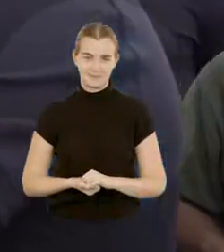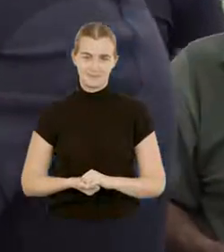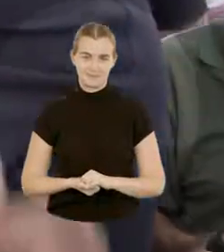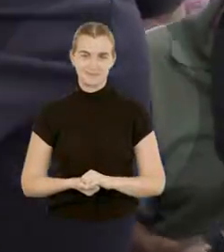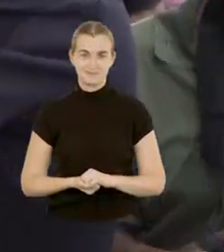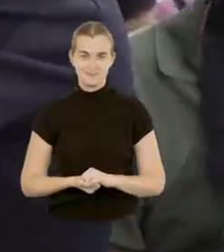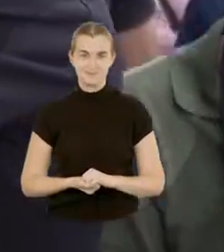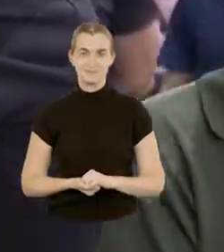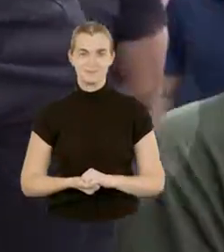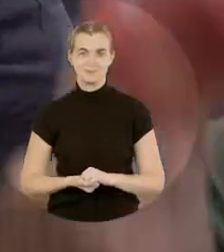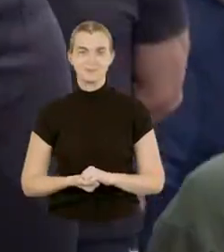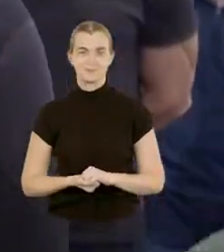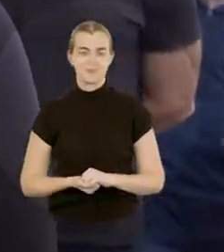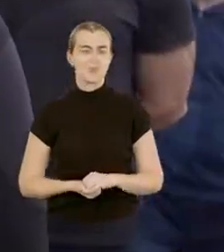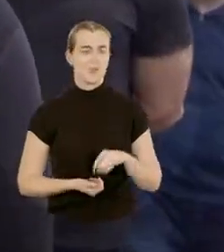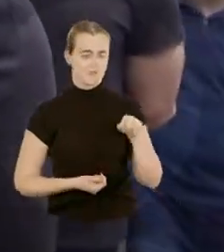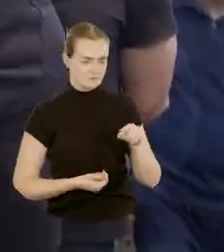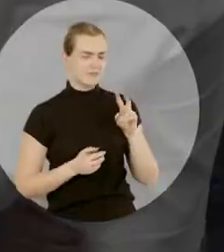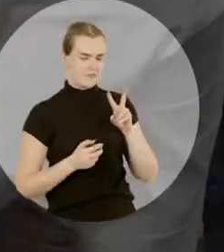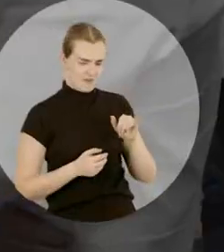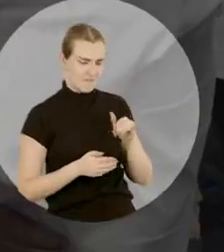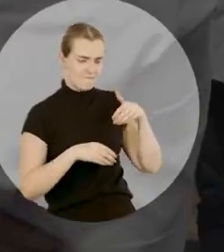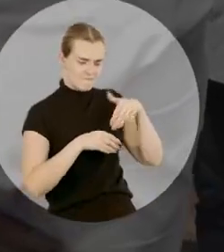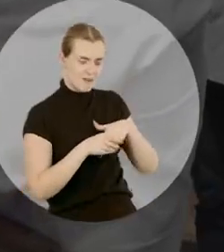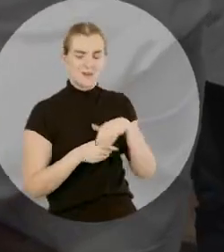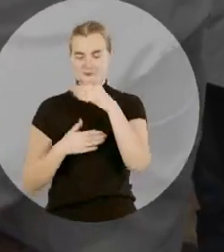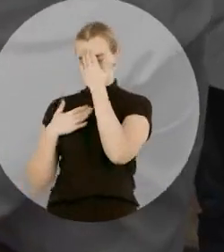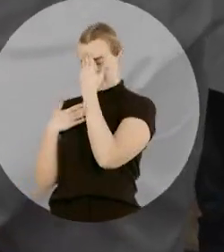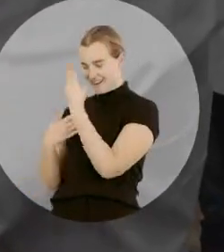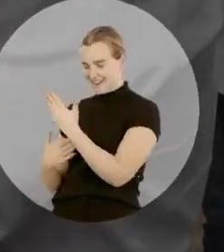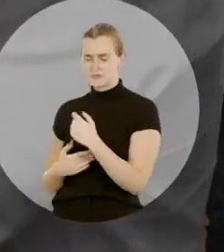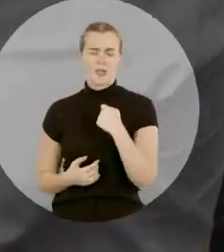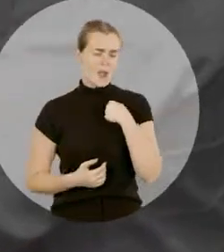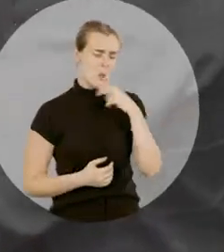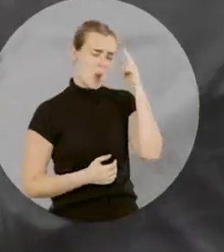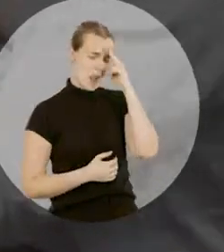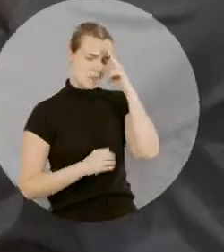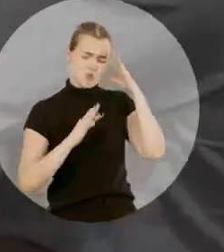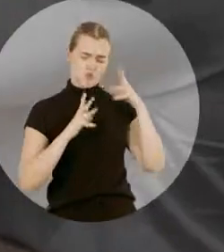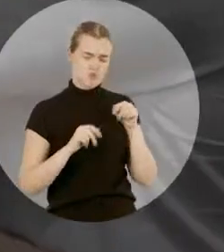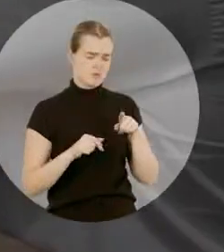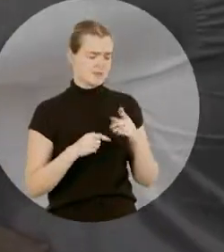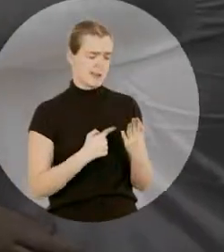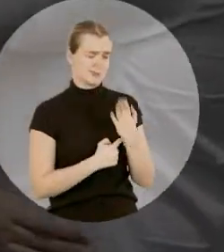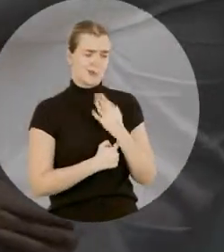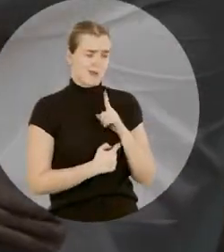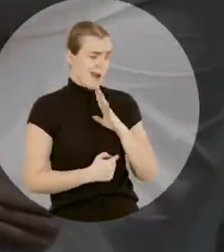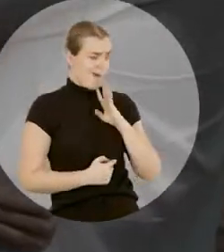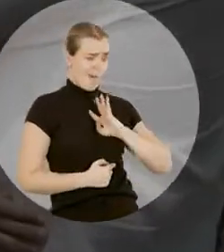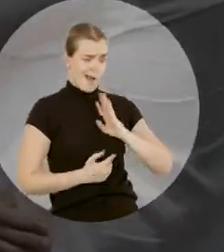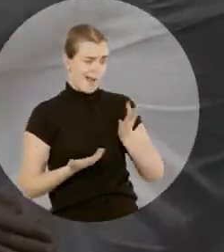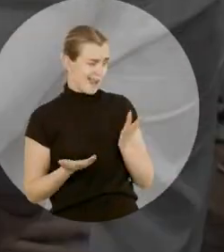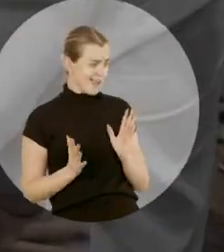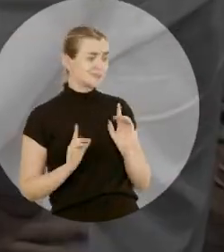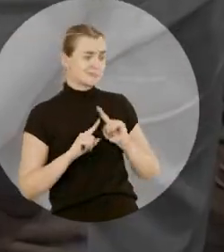É você aqui no papel. Obrigado, obrigado. Eu sei o você fez com mim, eu não esqueço. Você nem me conhecia. Você entendeu? Eu estou muito